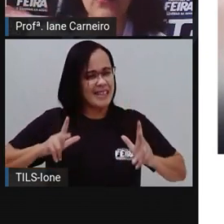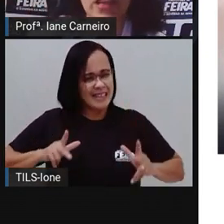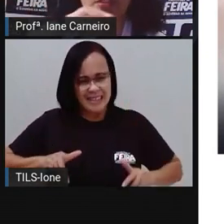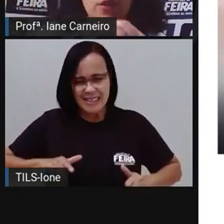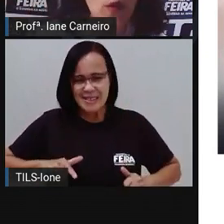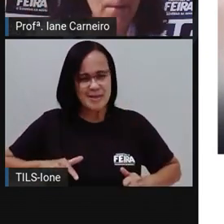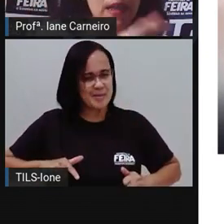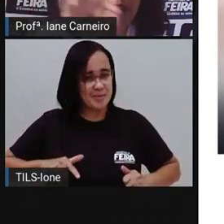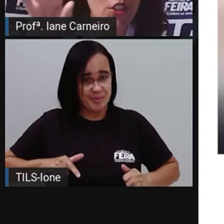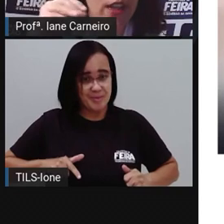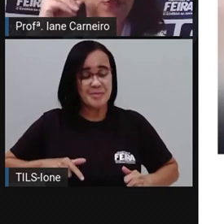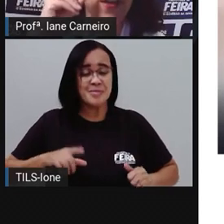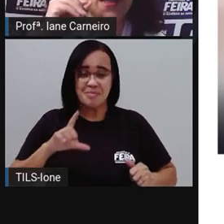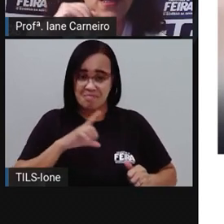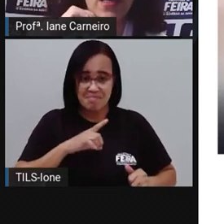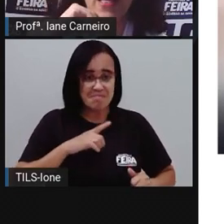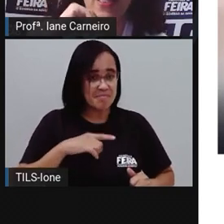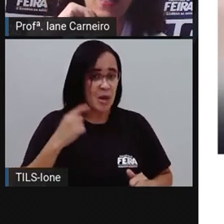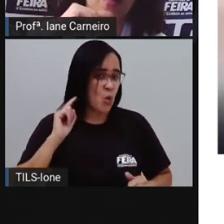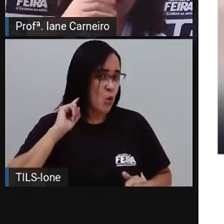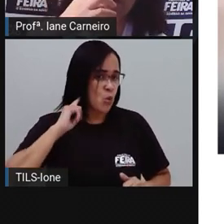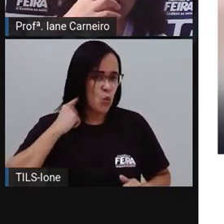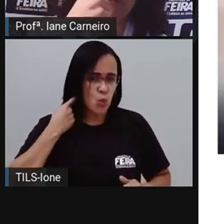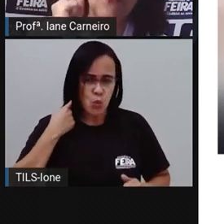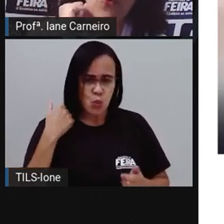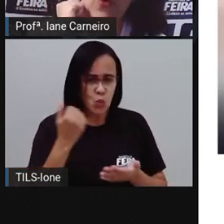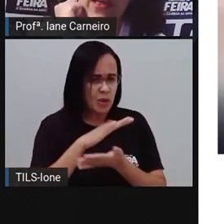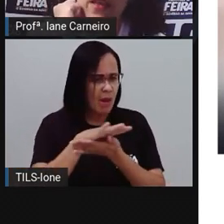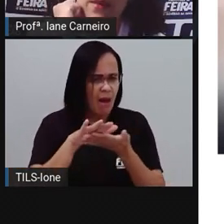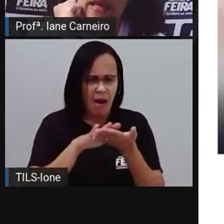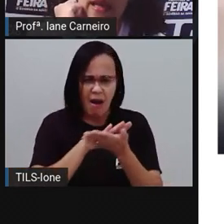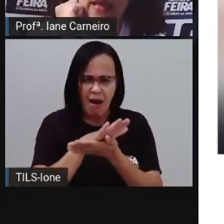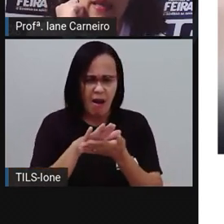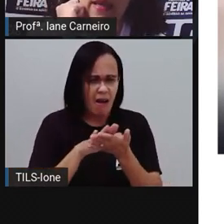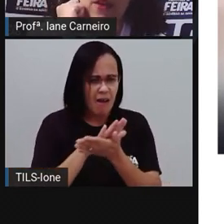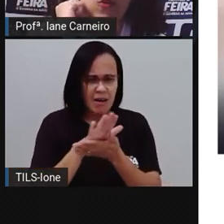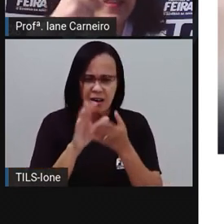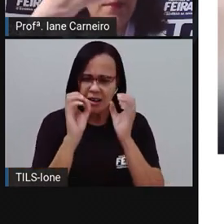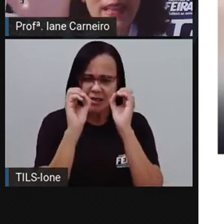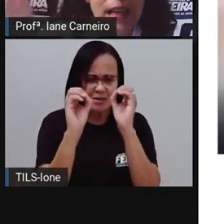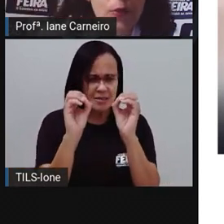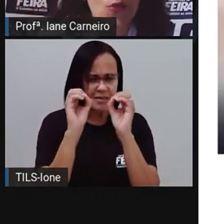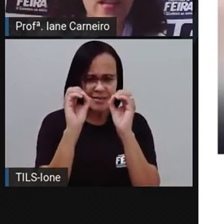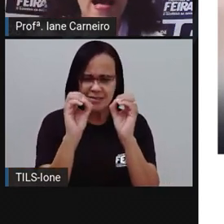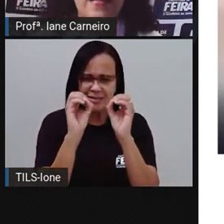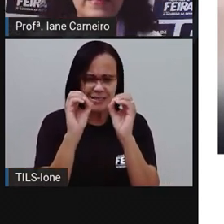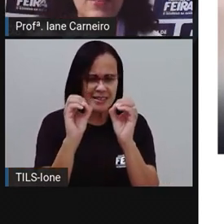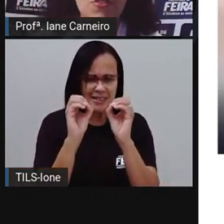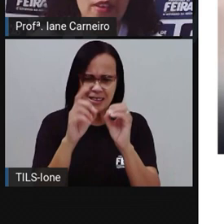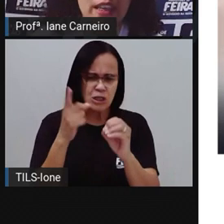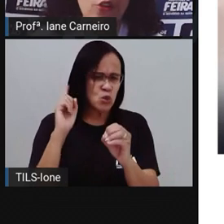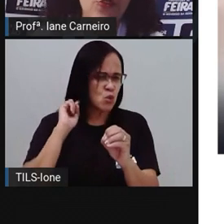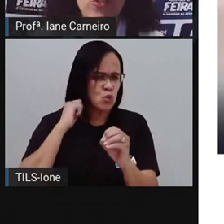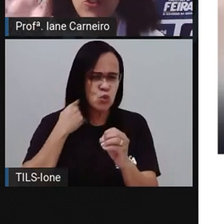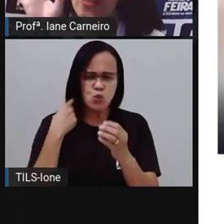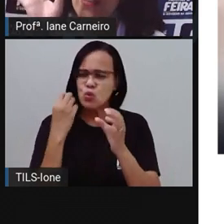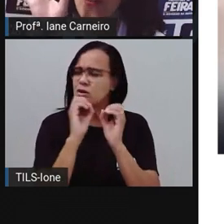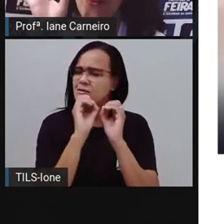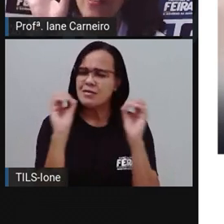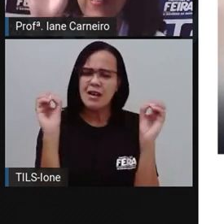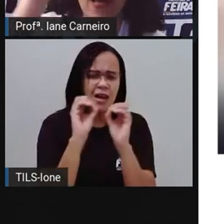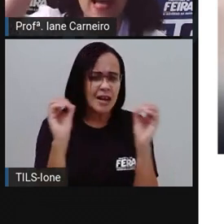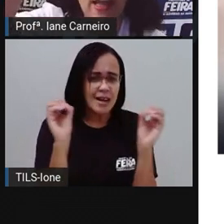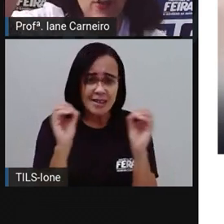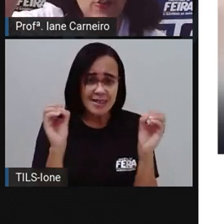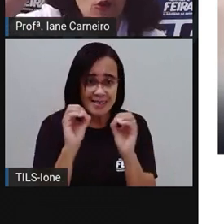Não teve nenhuma mancha, não foi... Não foi contaminado com nada, né? A gente vê aqui que no vestido das